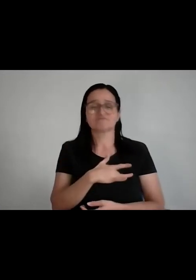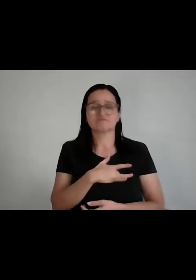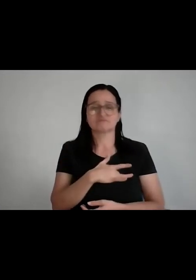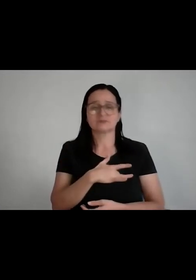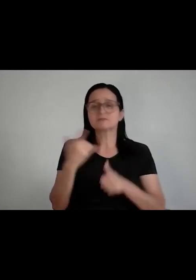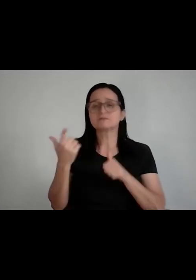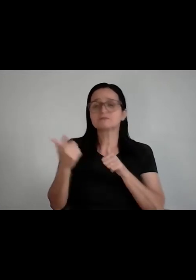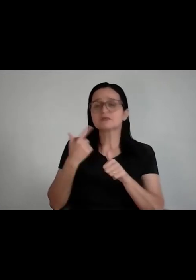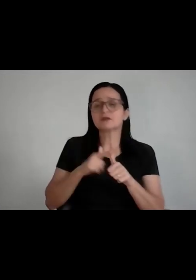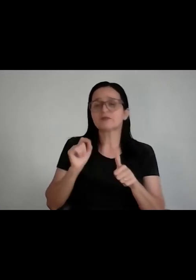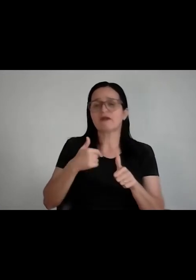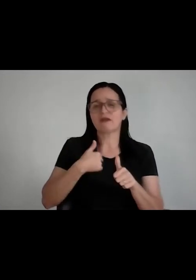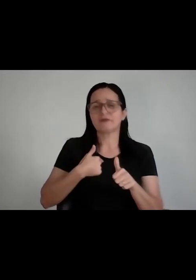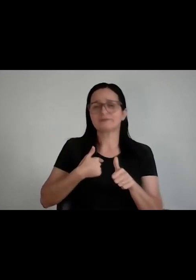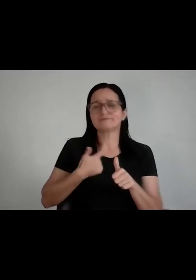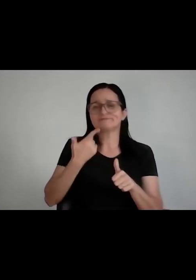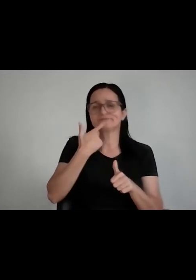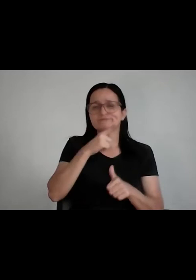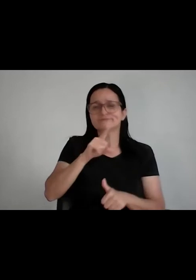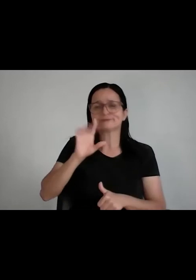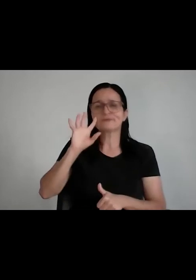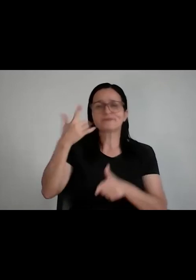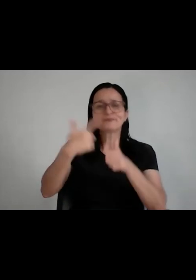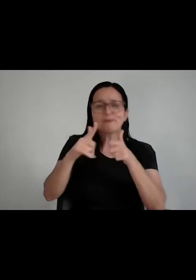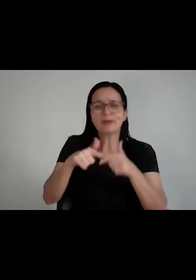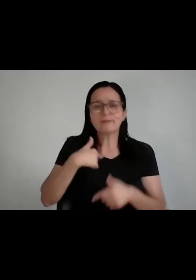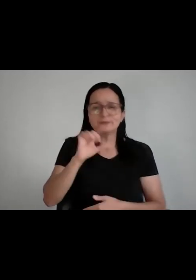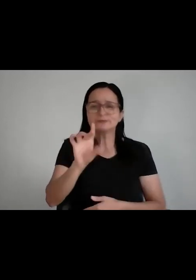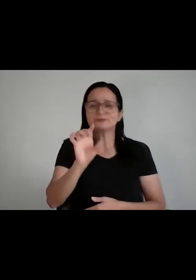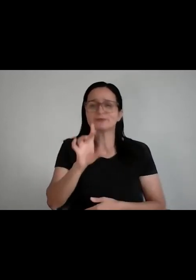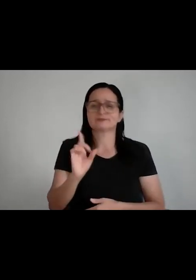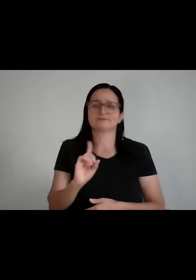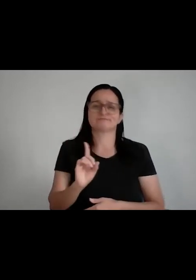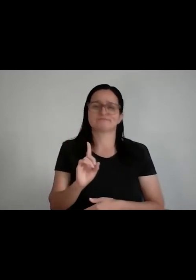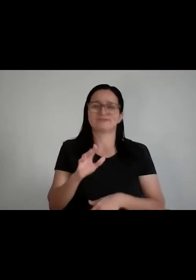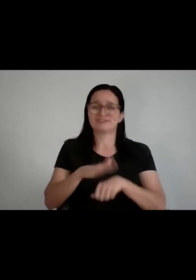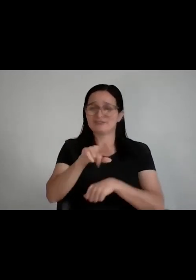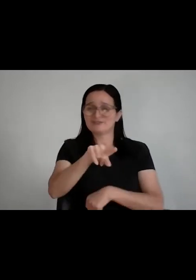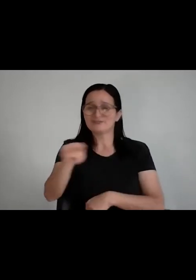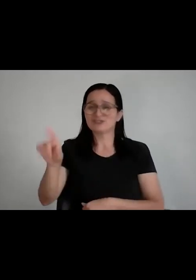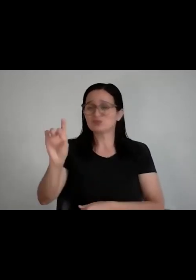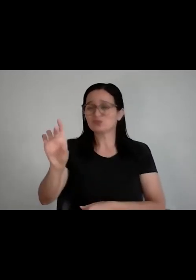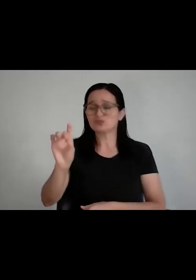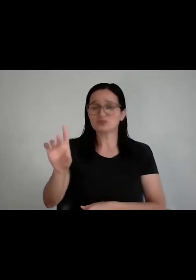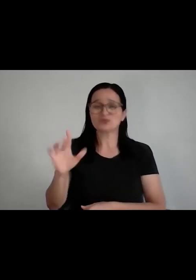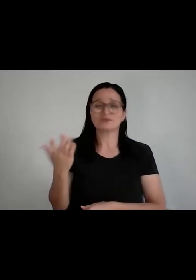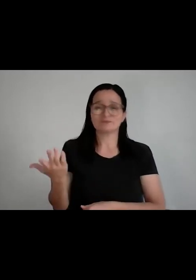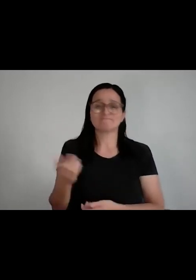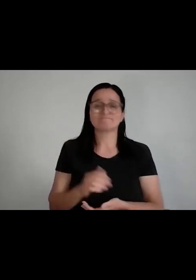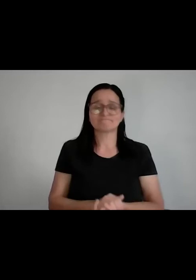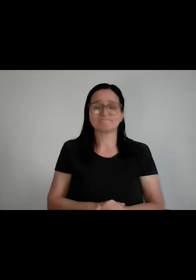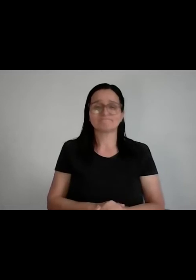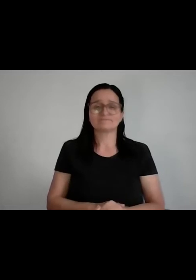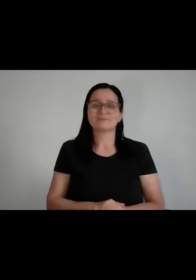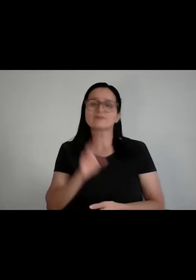problema sozinho, e aí eu acho que você anda tomando muita decisão sozinho, então eu que eu gosto muito da figura dos mentores,